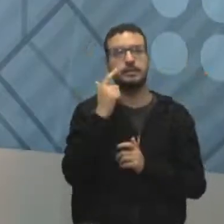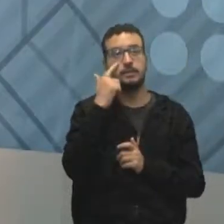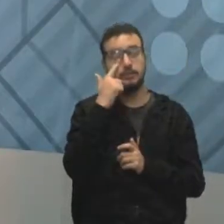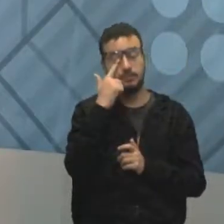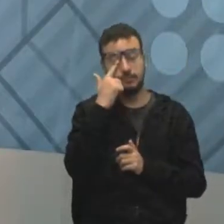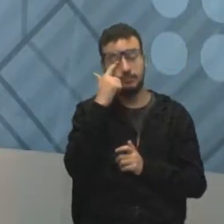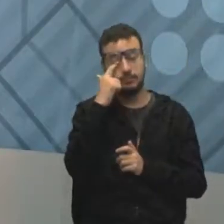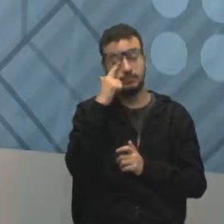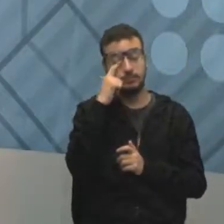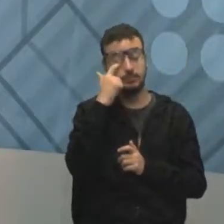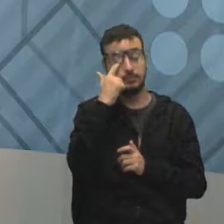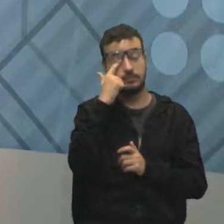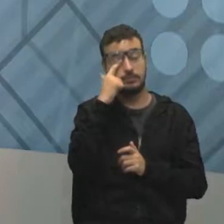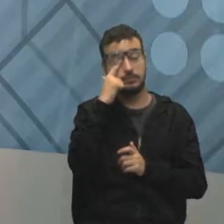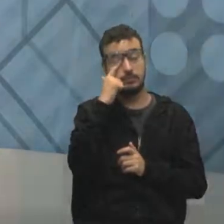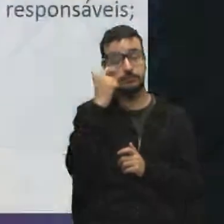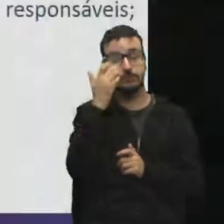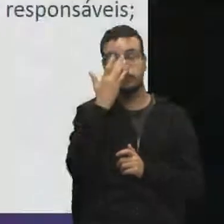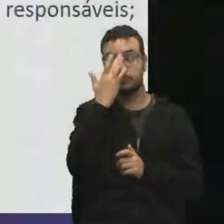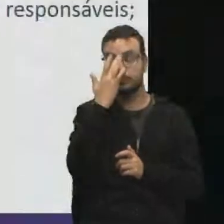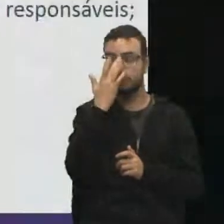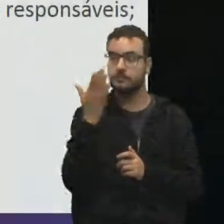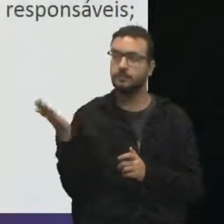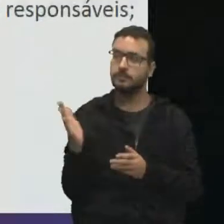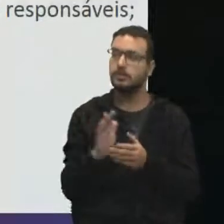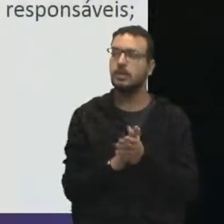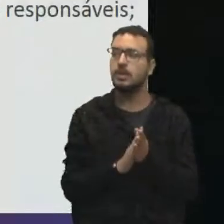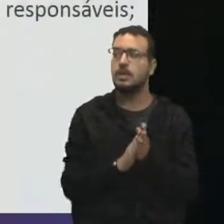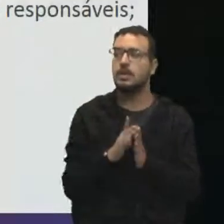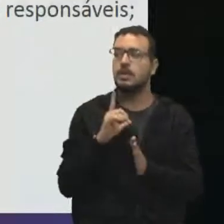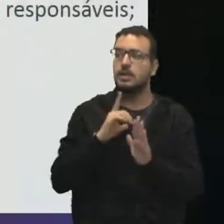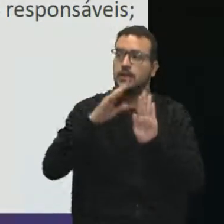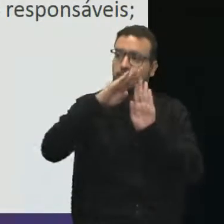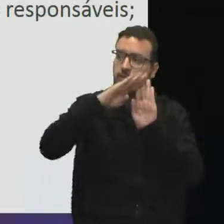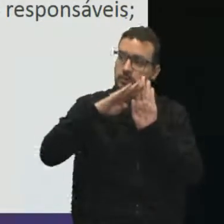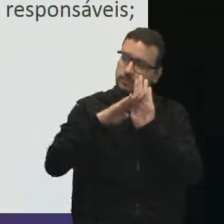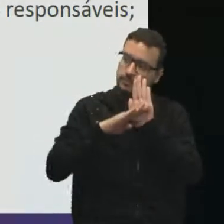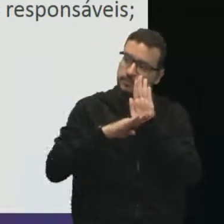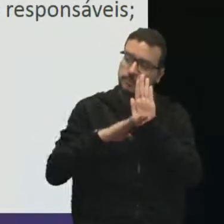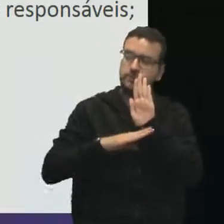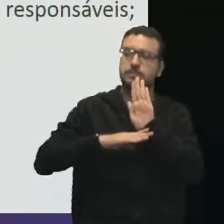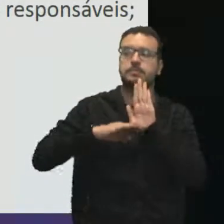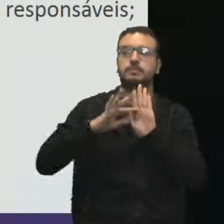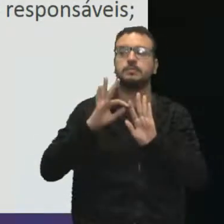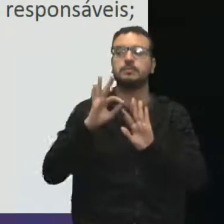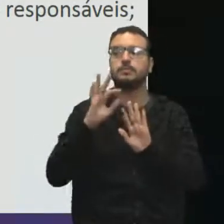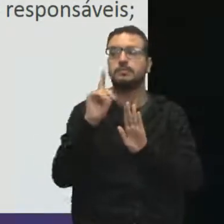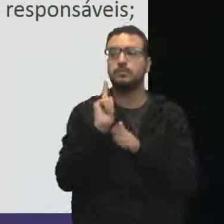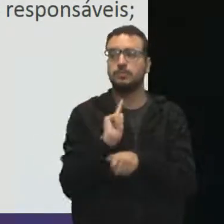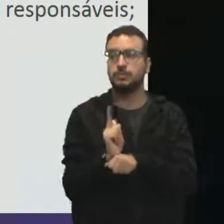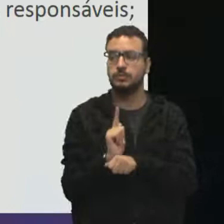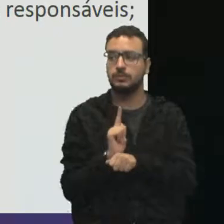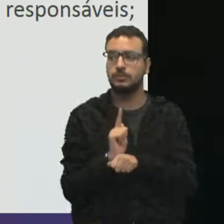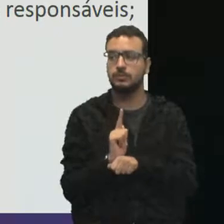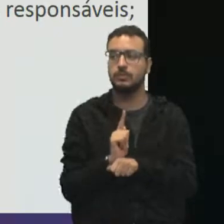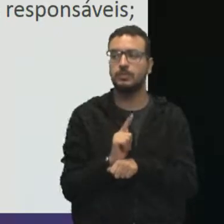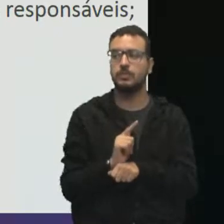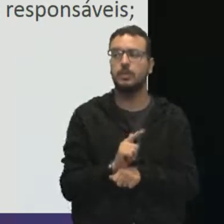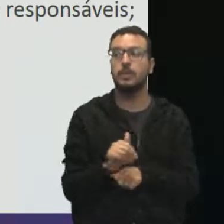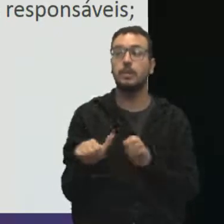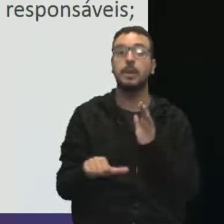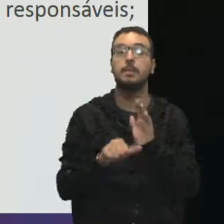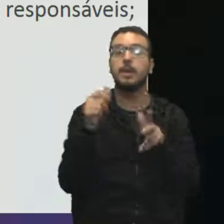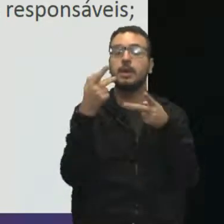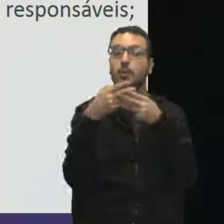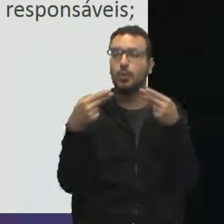gerenciamento. Vem para cá, para o nosso quadro, nós temos lá as etapas do nosso gerenciamento. Então, a primeira